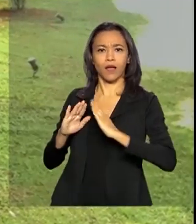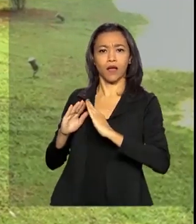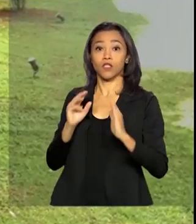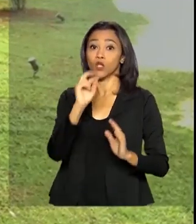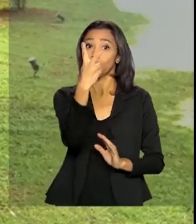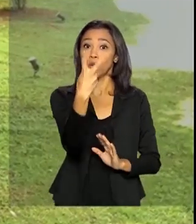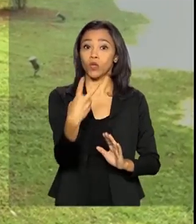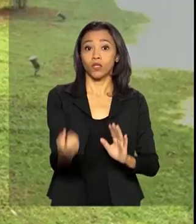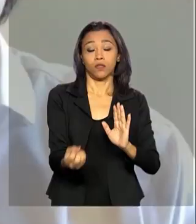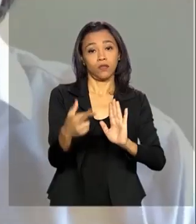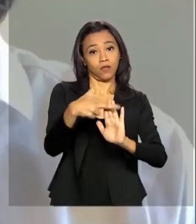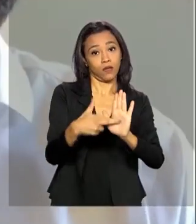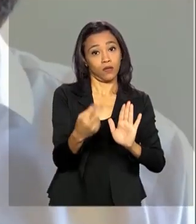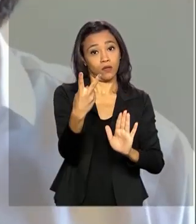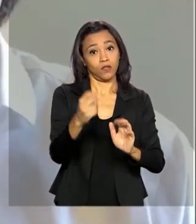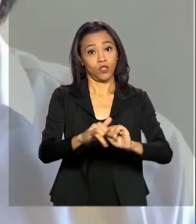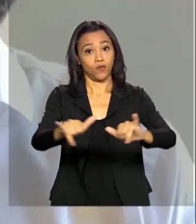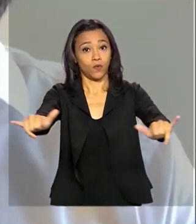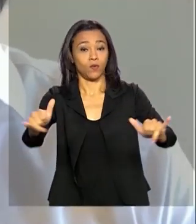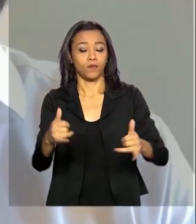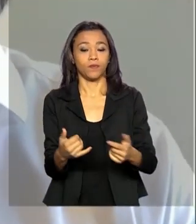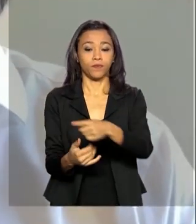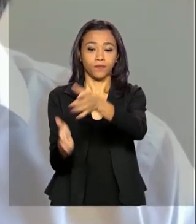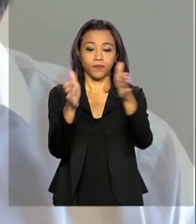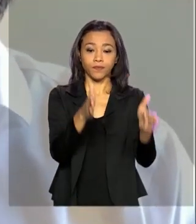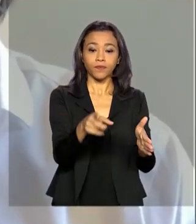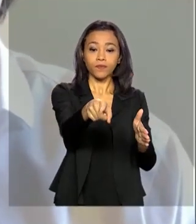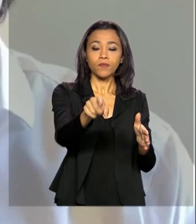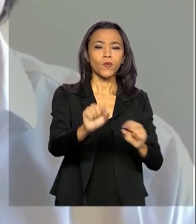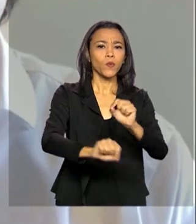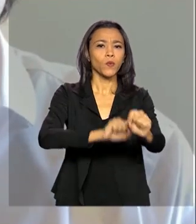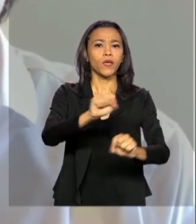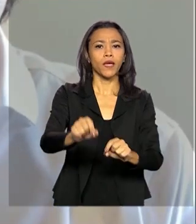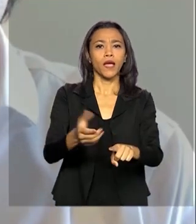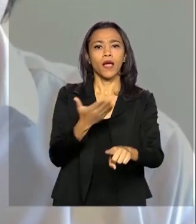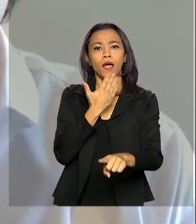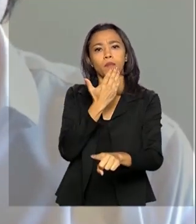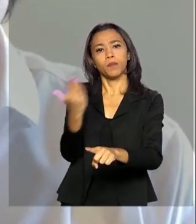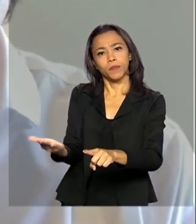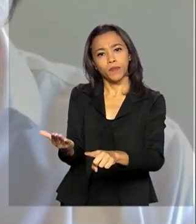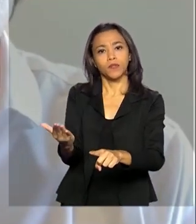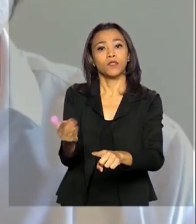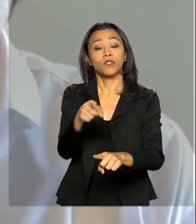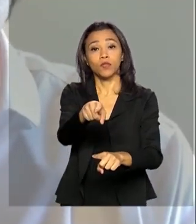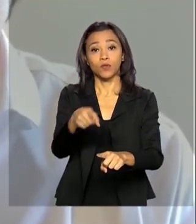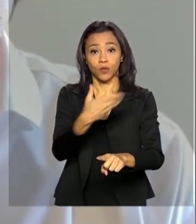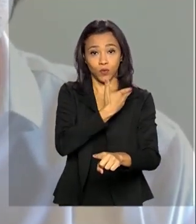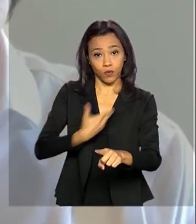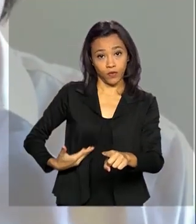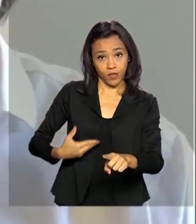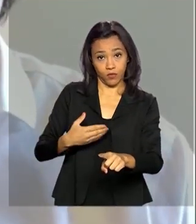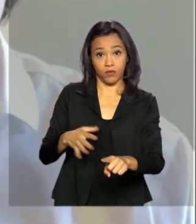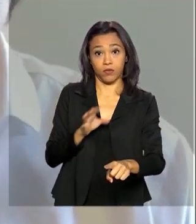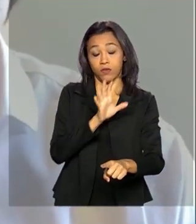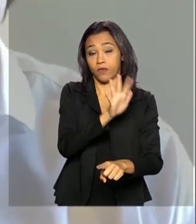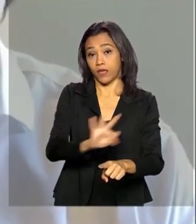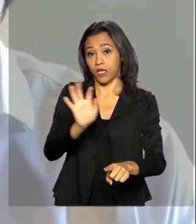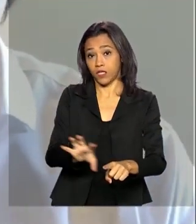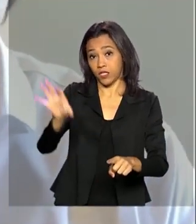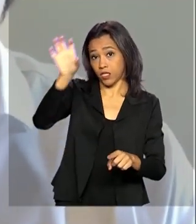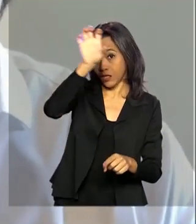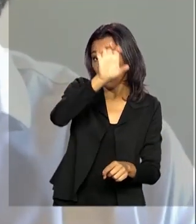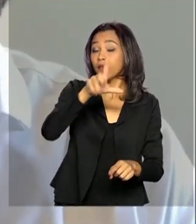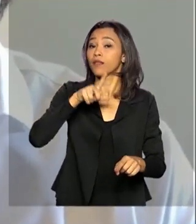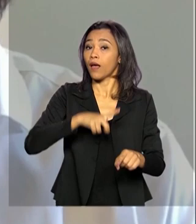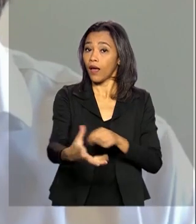protocolos digitais. São eles a solicitação de ajuda do governo federal pelos governos estaduais, que está